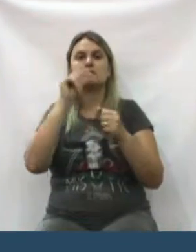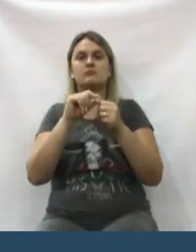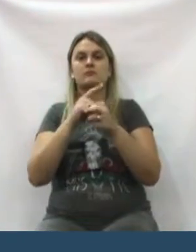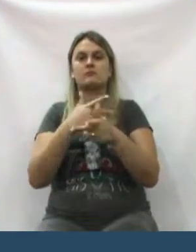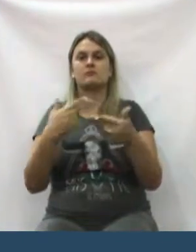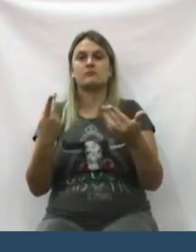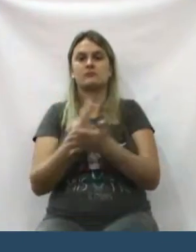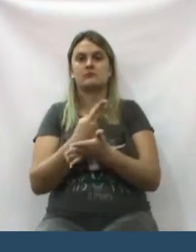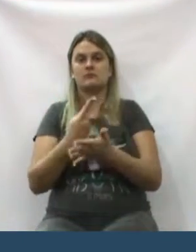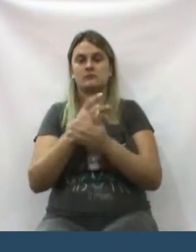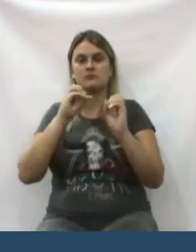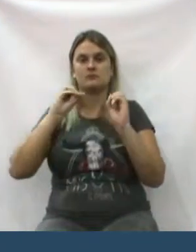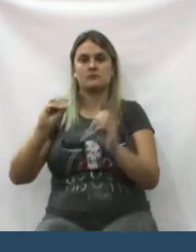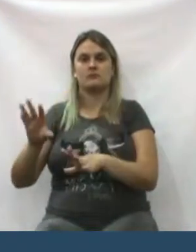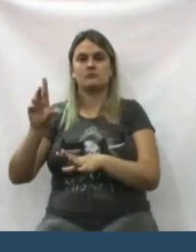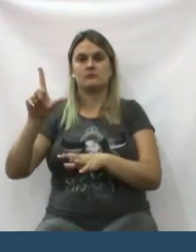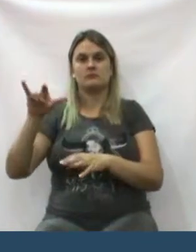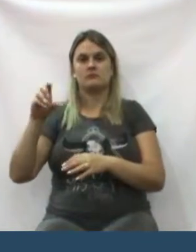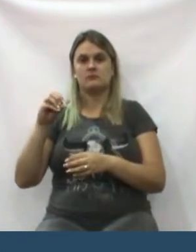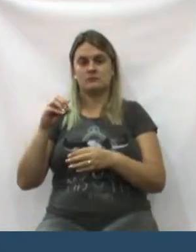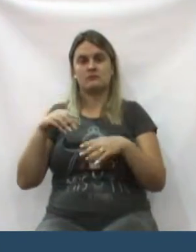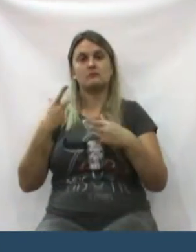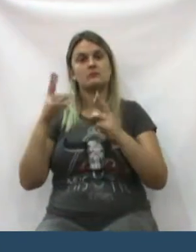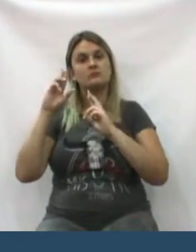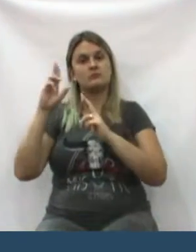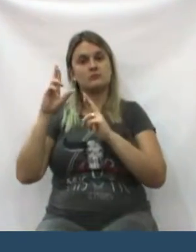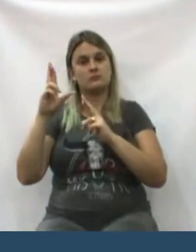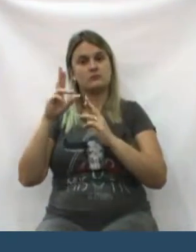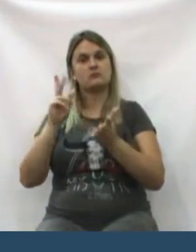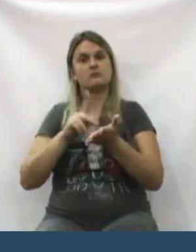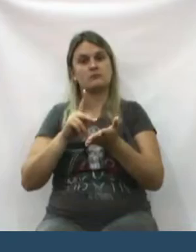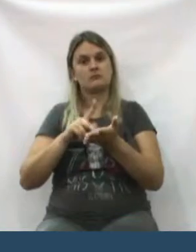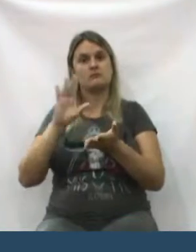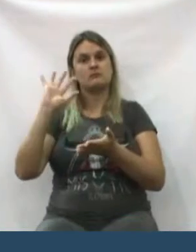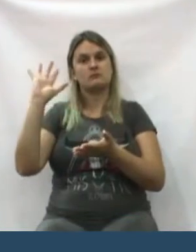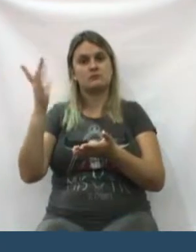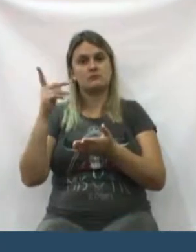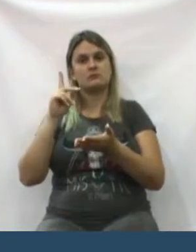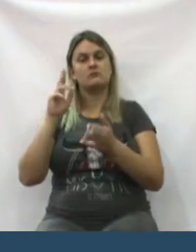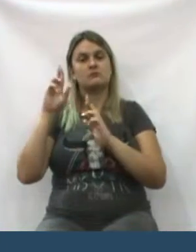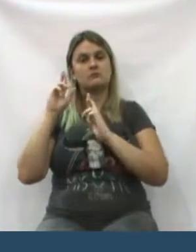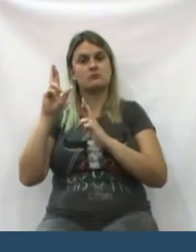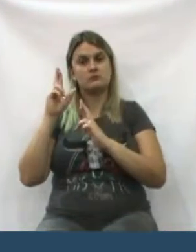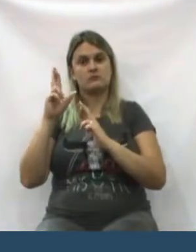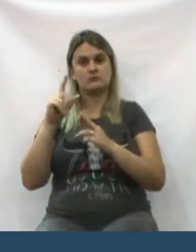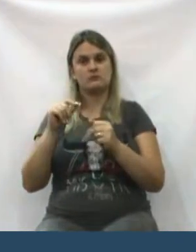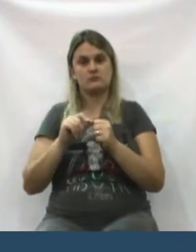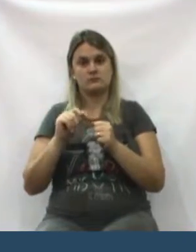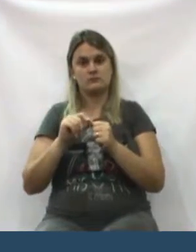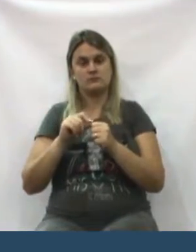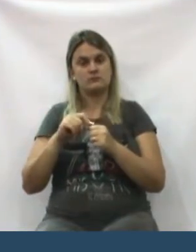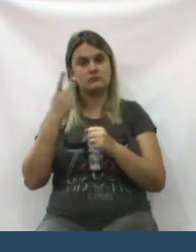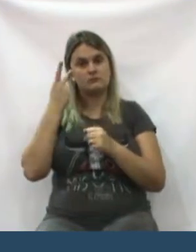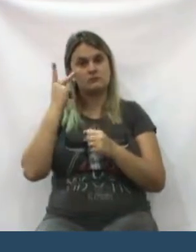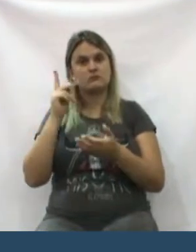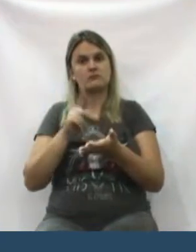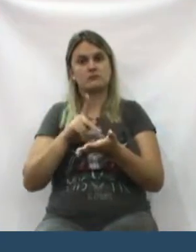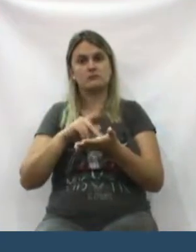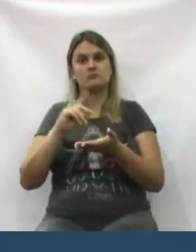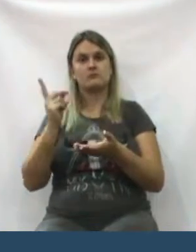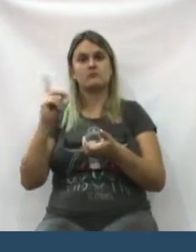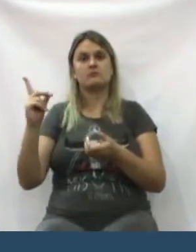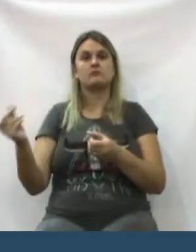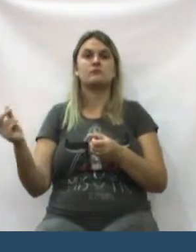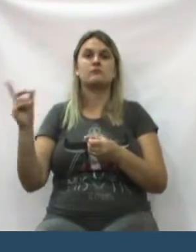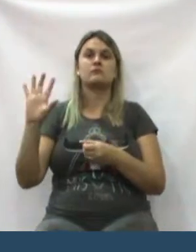naquele rio julgasse objetos. Tomara que assim o procedam. Tomara que assim o façam, para que realmente